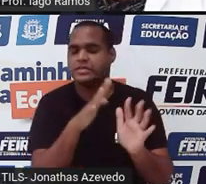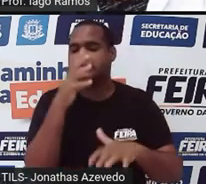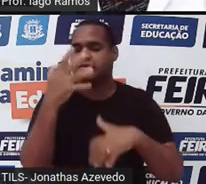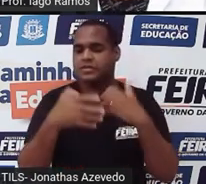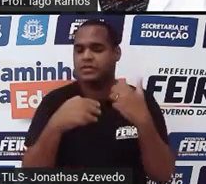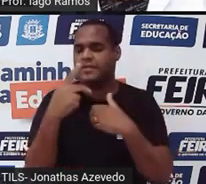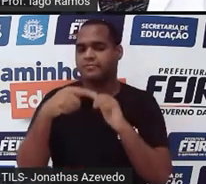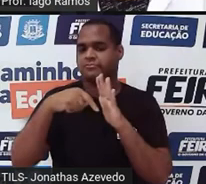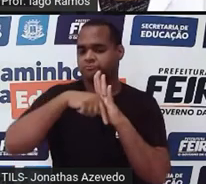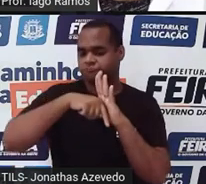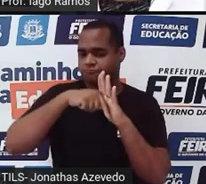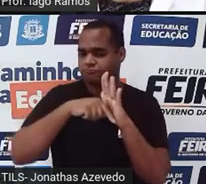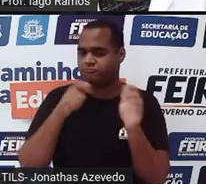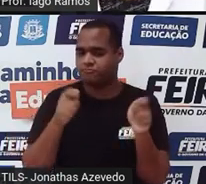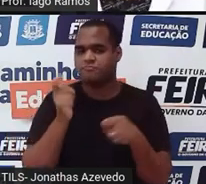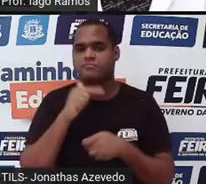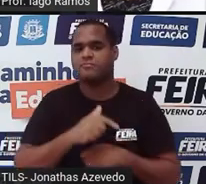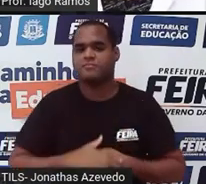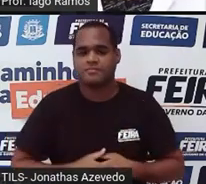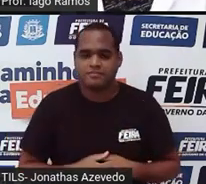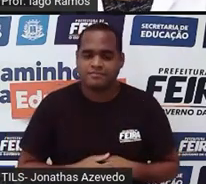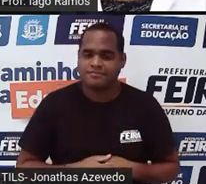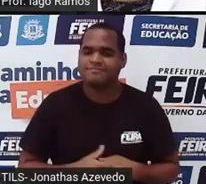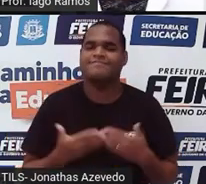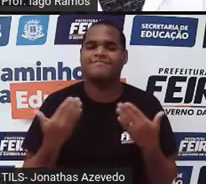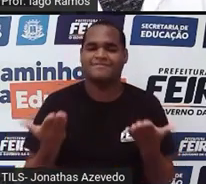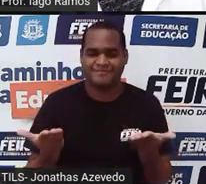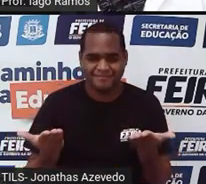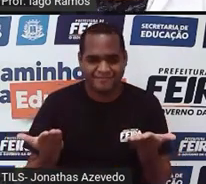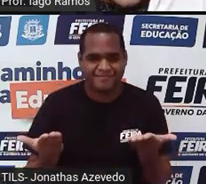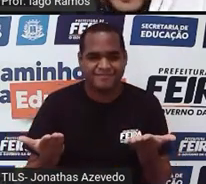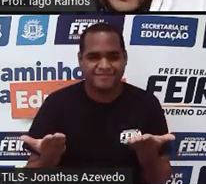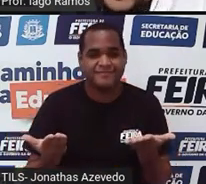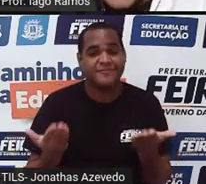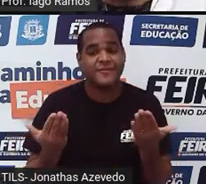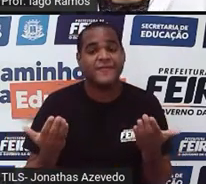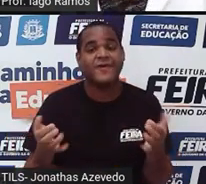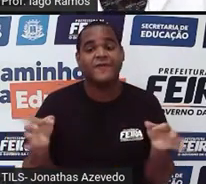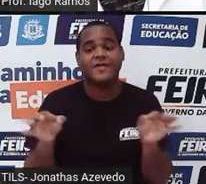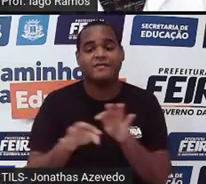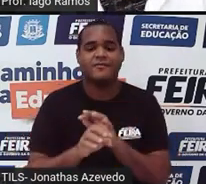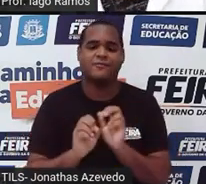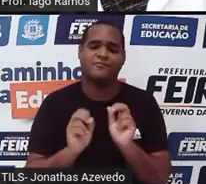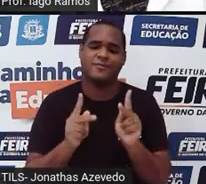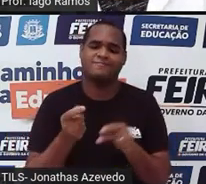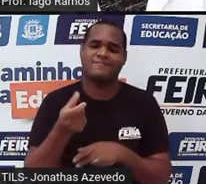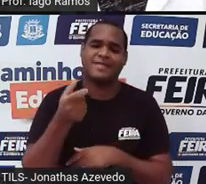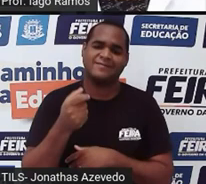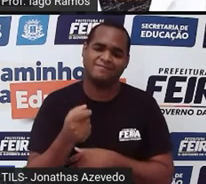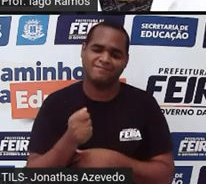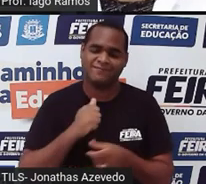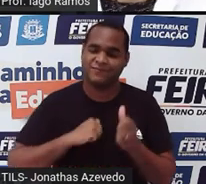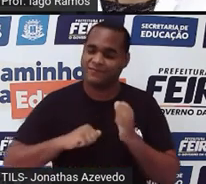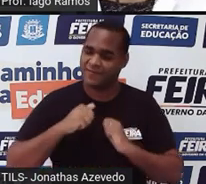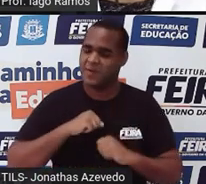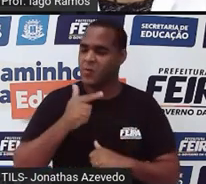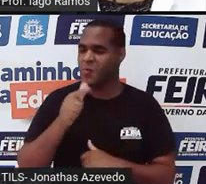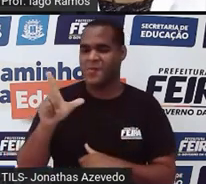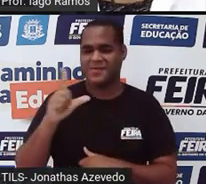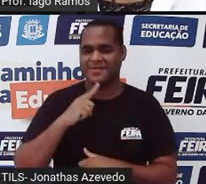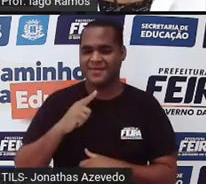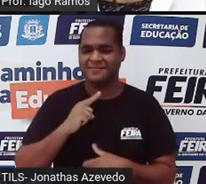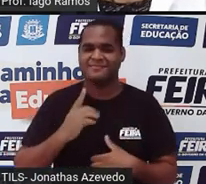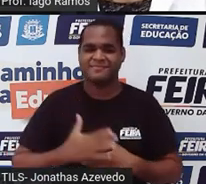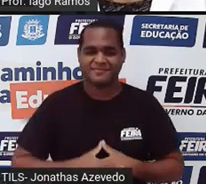avaliando você mesmo. Tá bom? Então é isso aí. Vamos ficar por aqui já ansiosos para a nossa próxima aula.